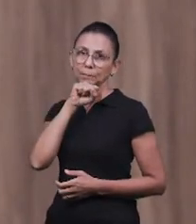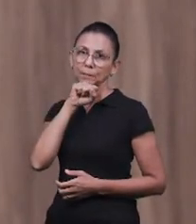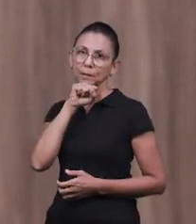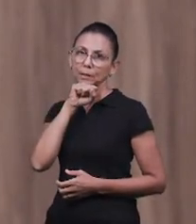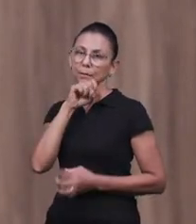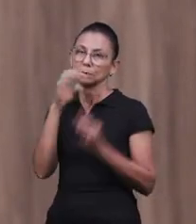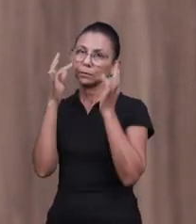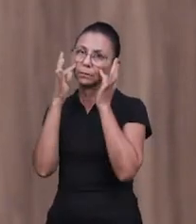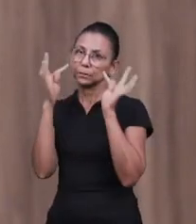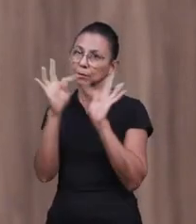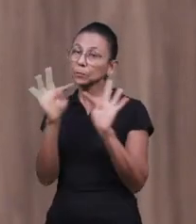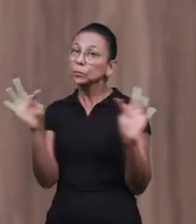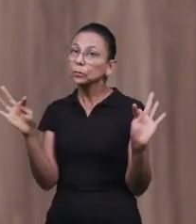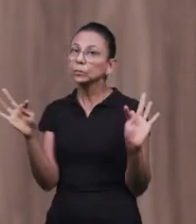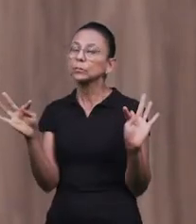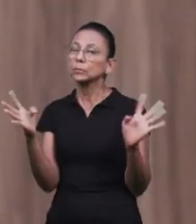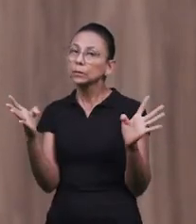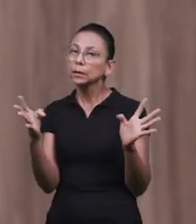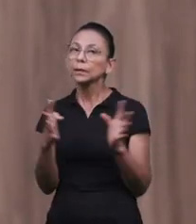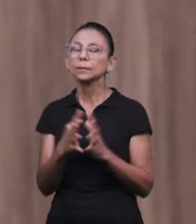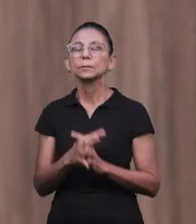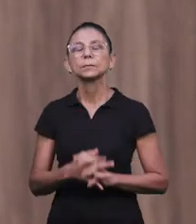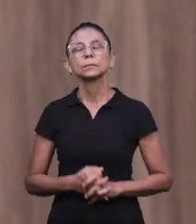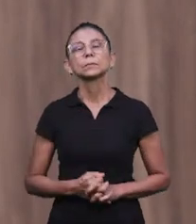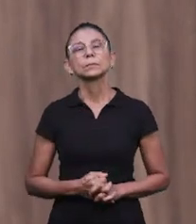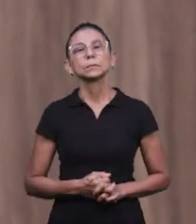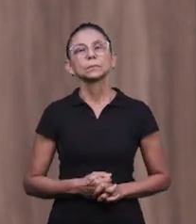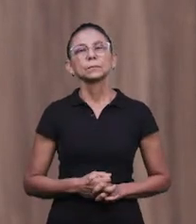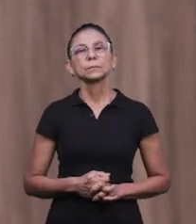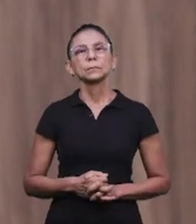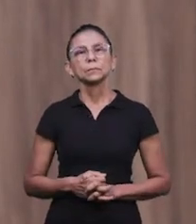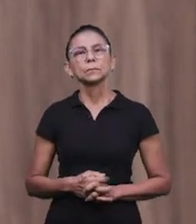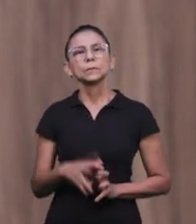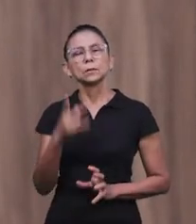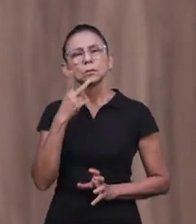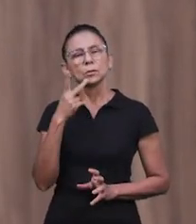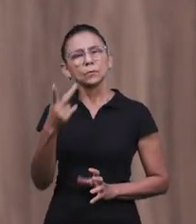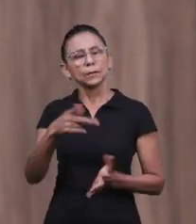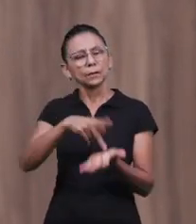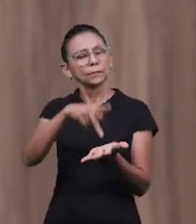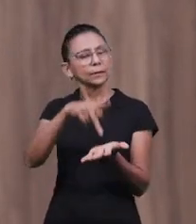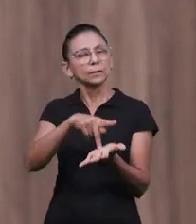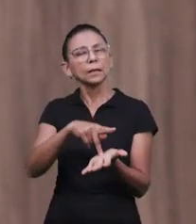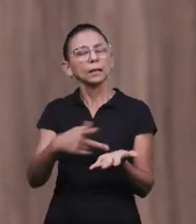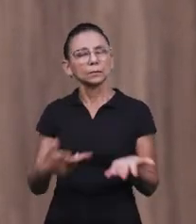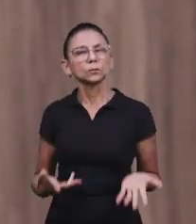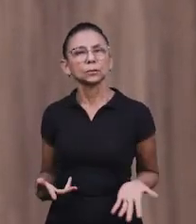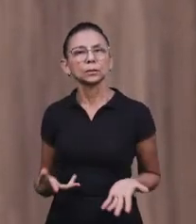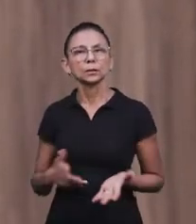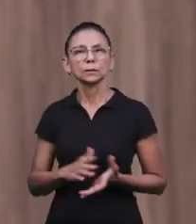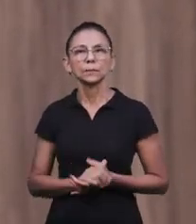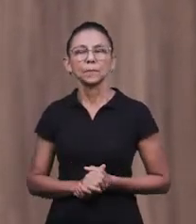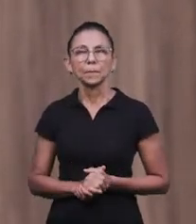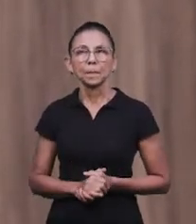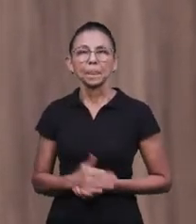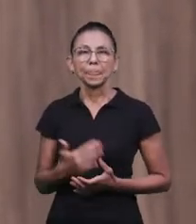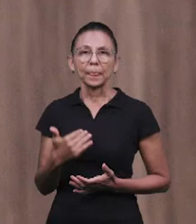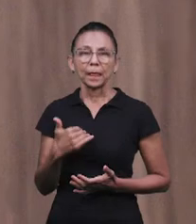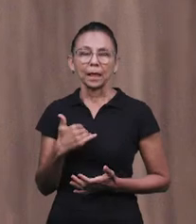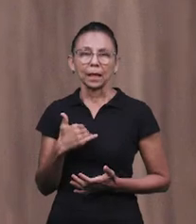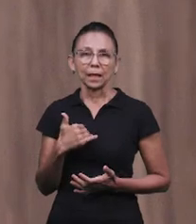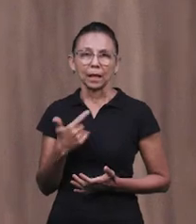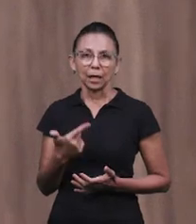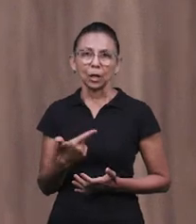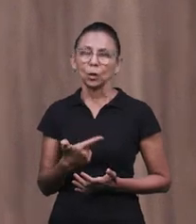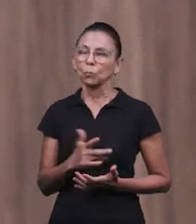Os pais... O exemplo, dar o exemplo, falar aquilo que eles vivem de fato. E como eu